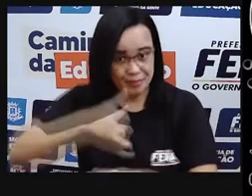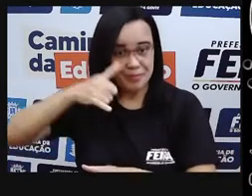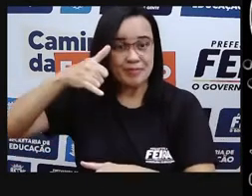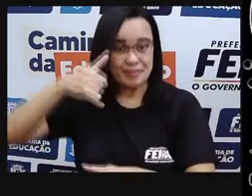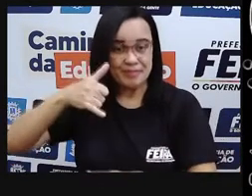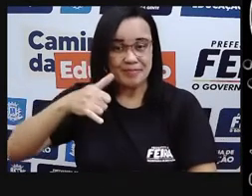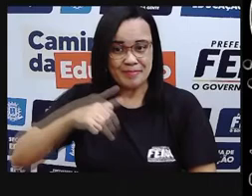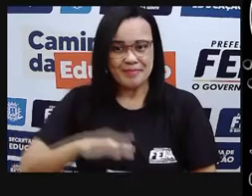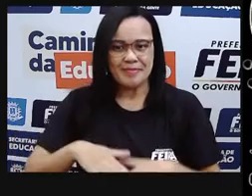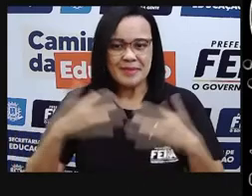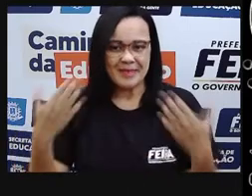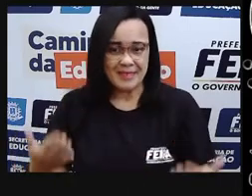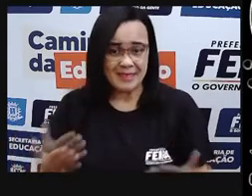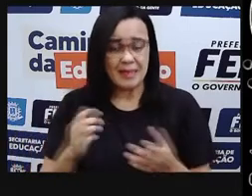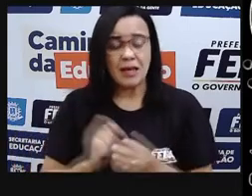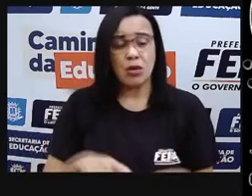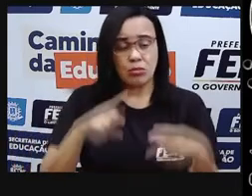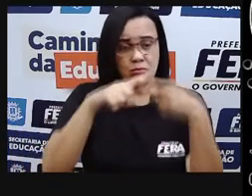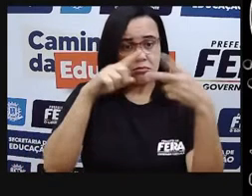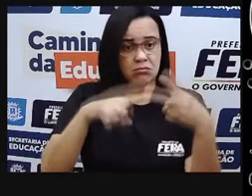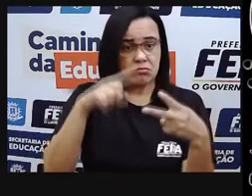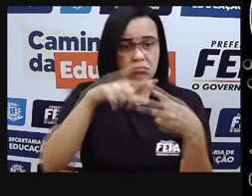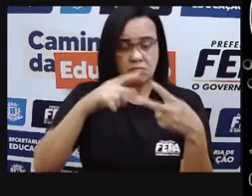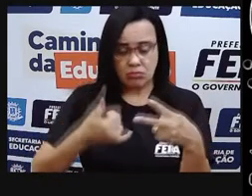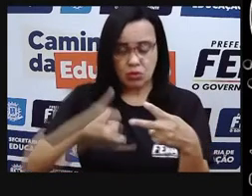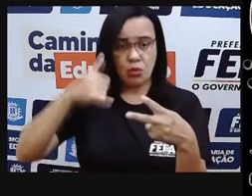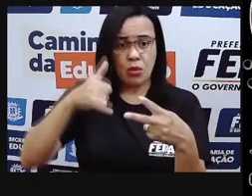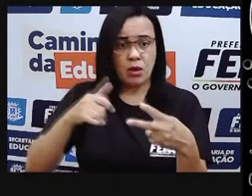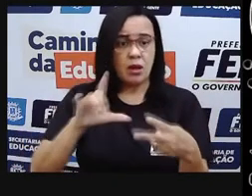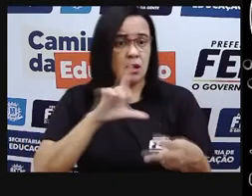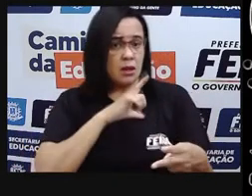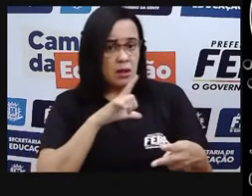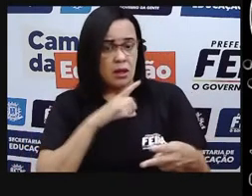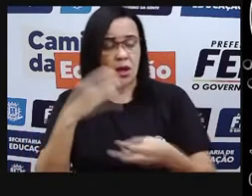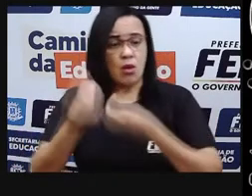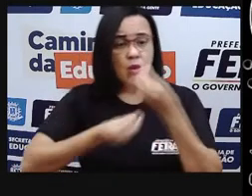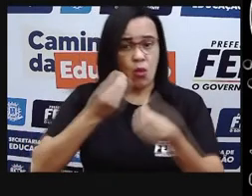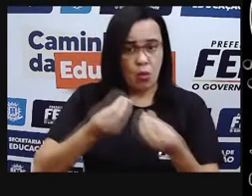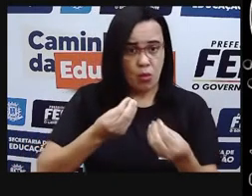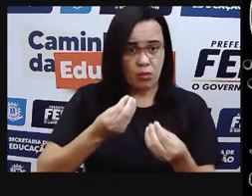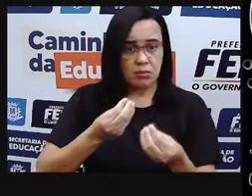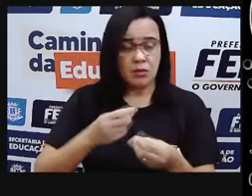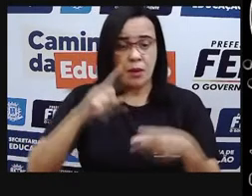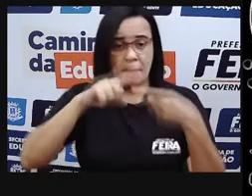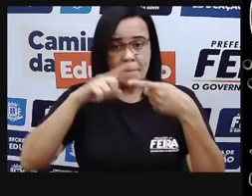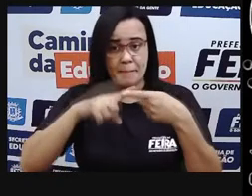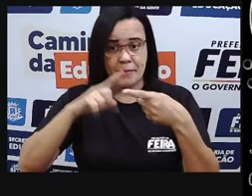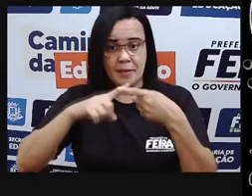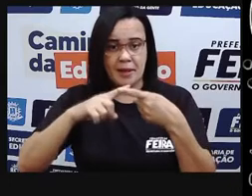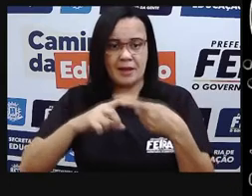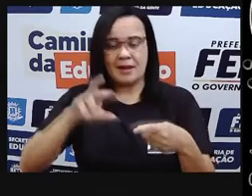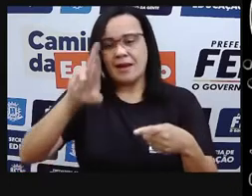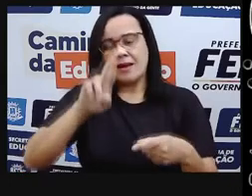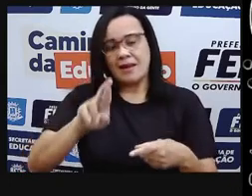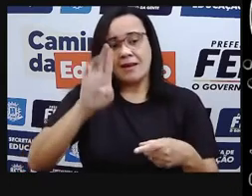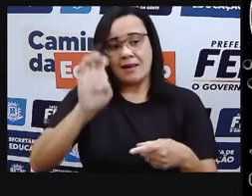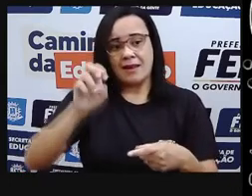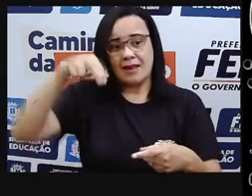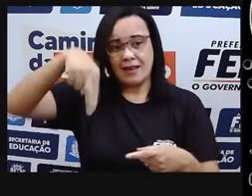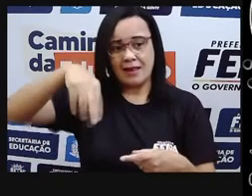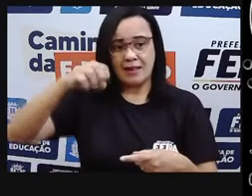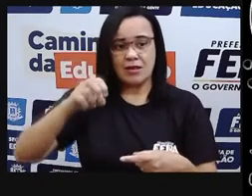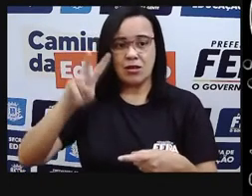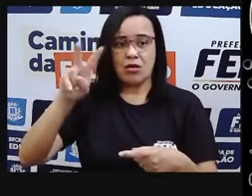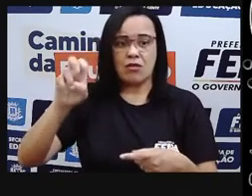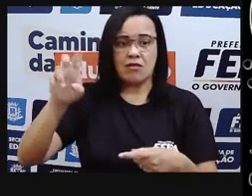E aí, a gente tem que pensar também que existem algumas energias renováveis no nosso planeta e algumas